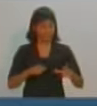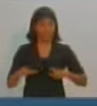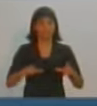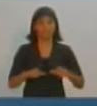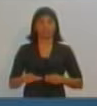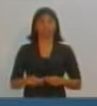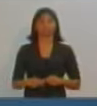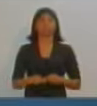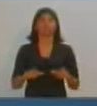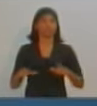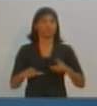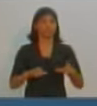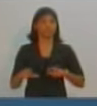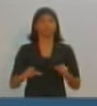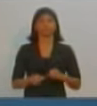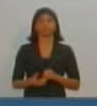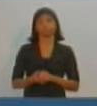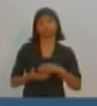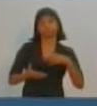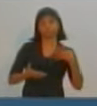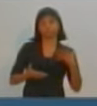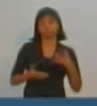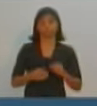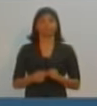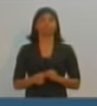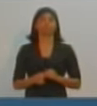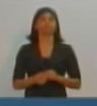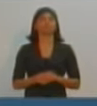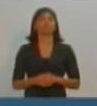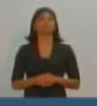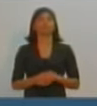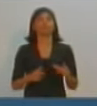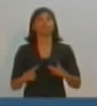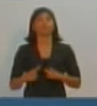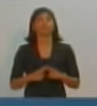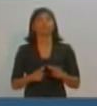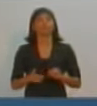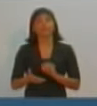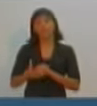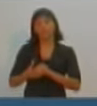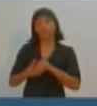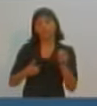Eu vou sortear, então, o primeiro candidato a responder. Vamos ver.